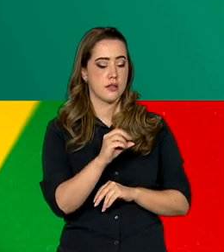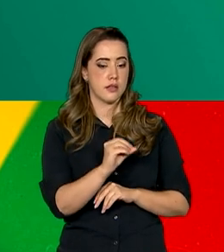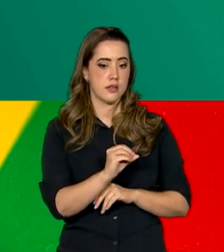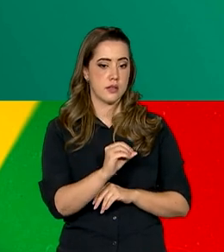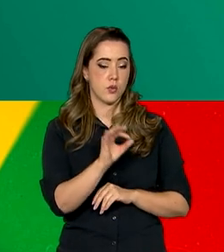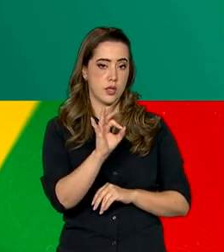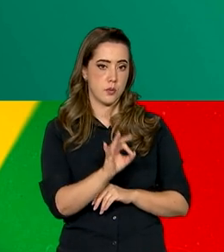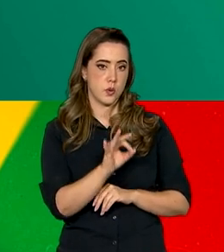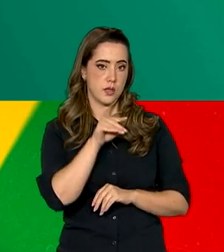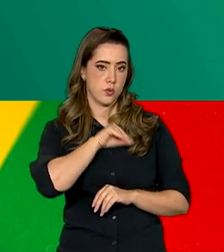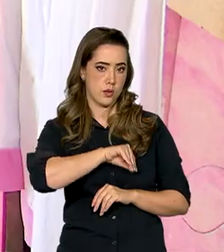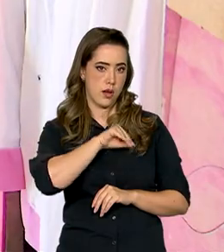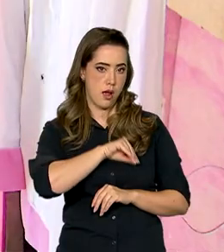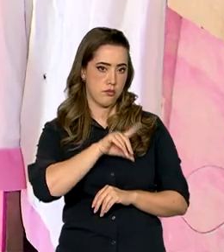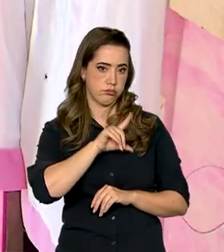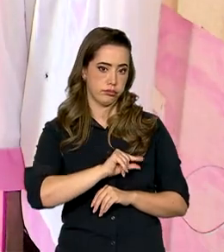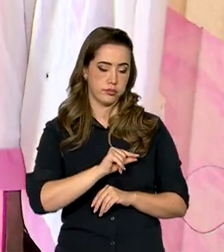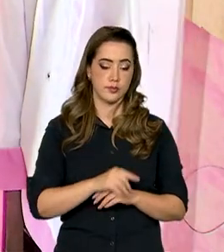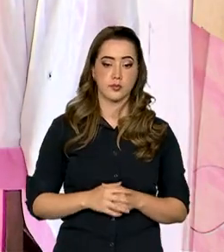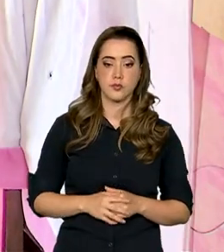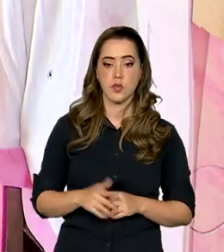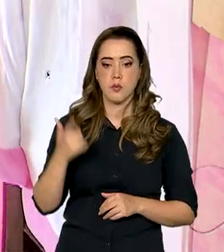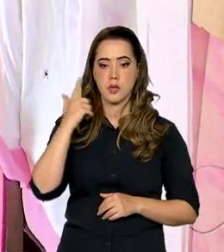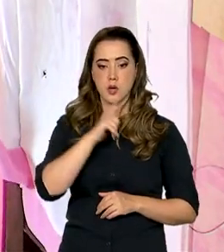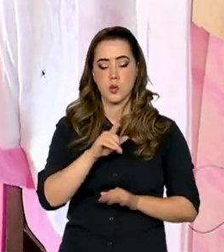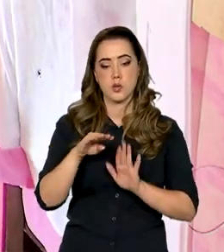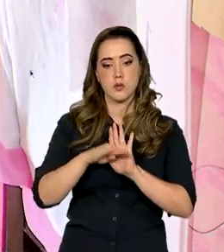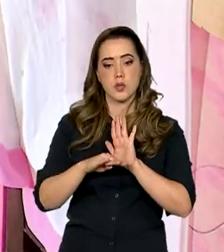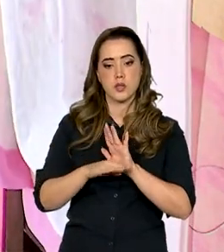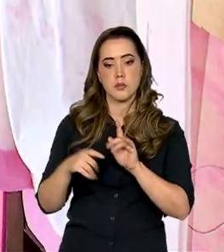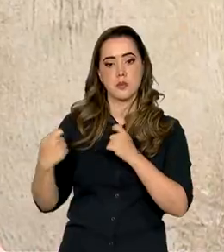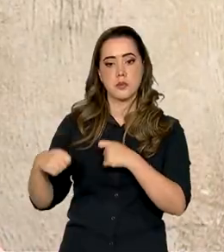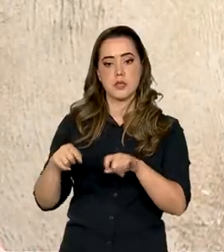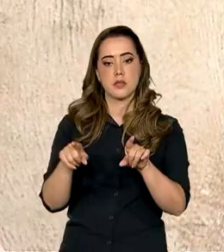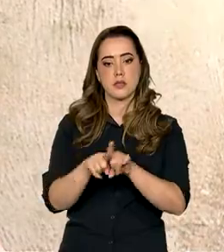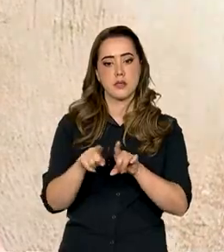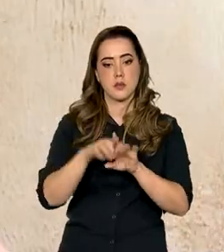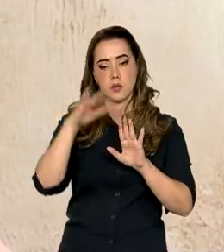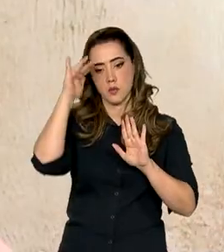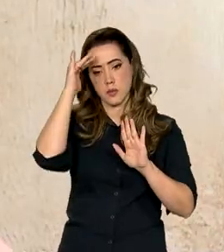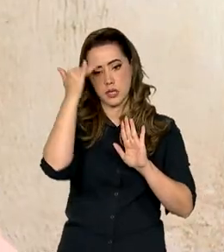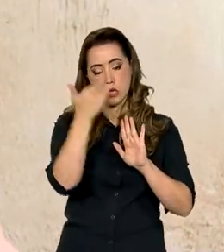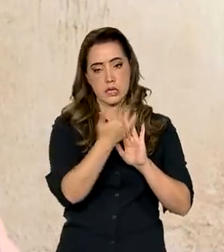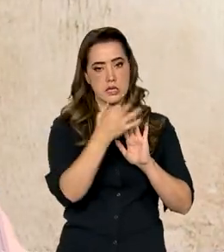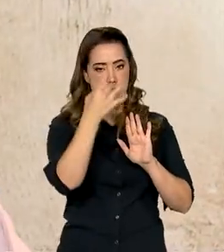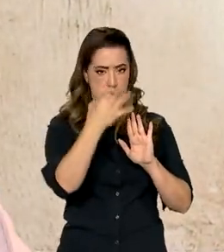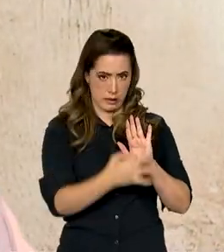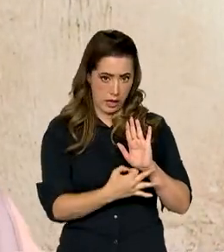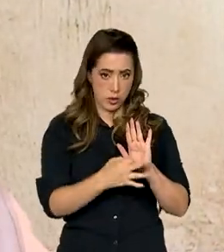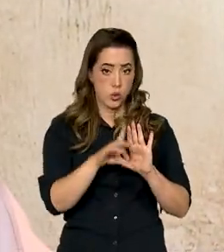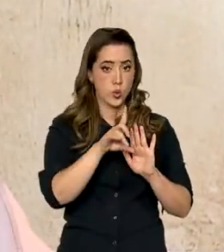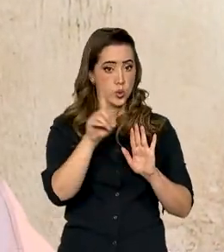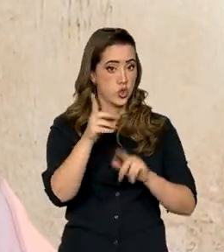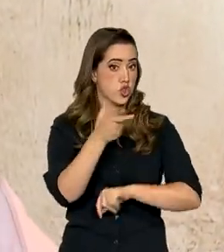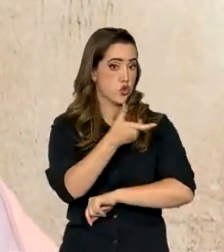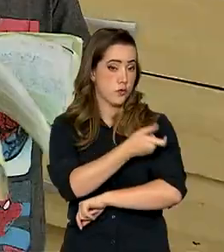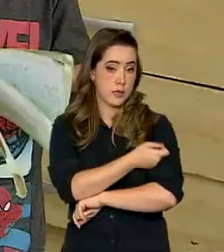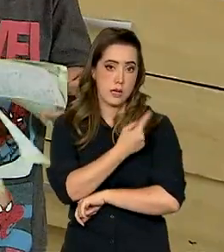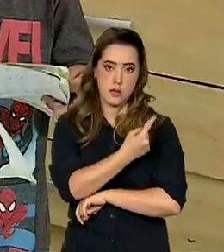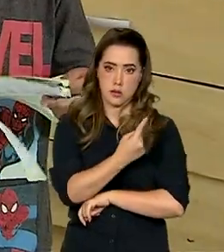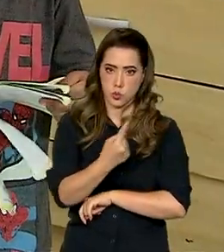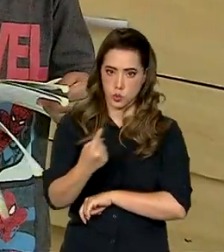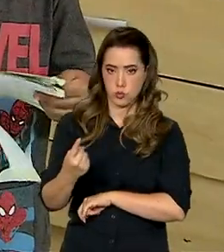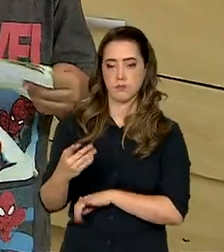meio salário mínimo. Para ter acesso ao programa, também é preciso cumprir o calendário nacional de vacinação